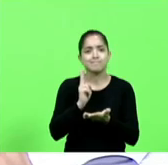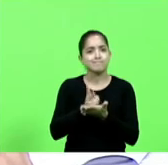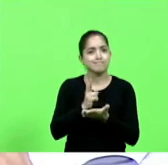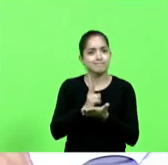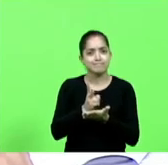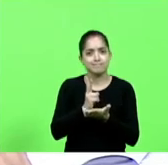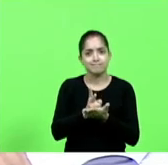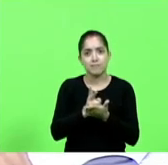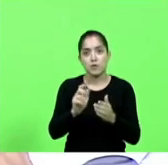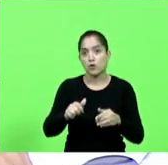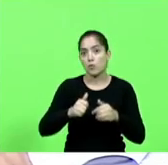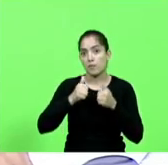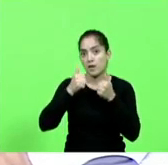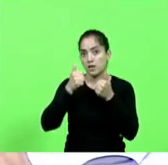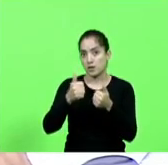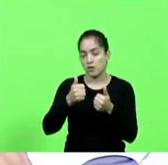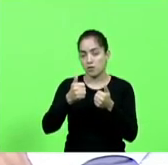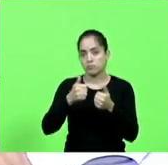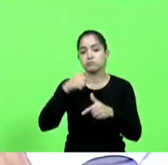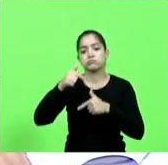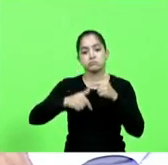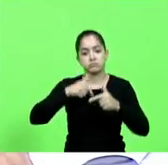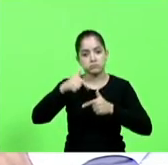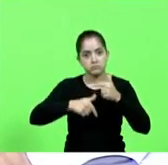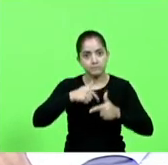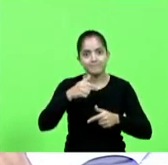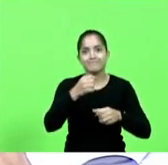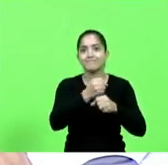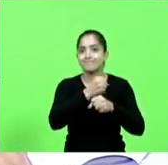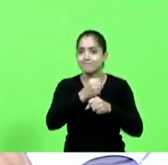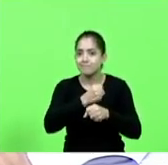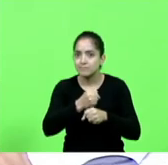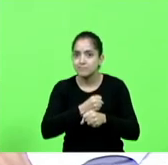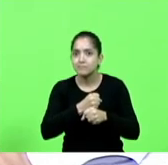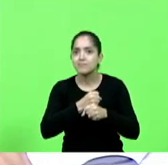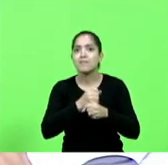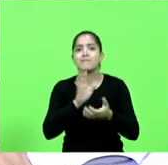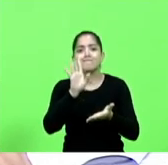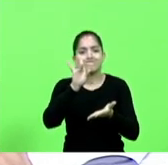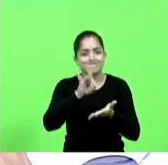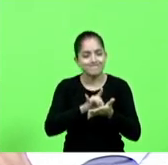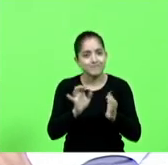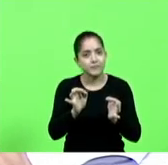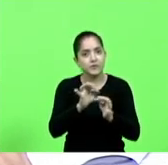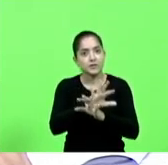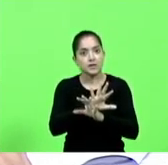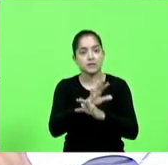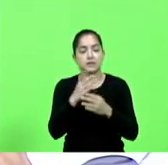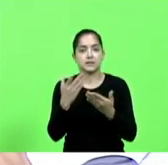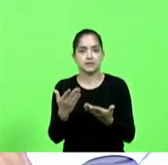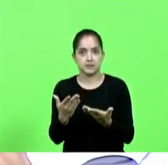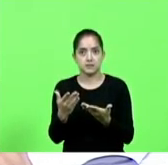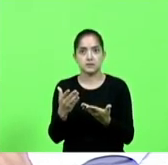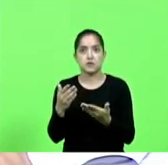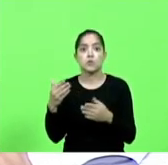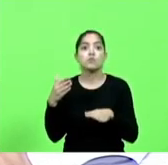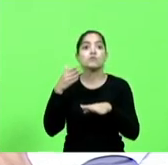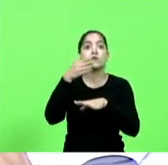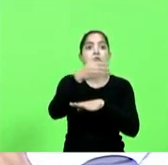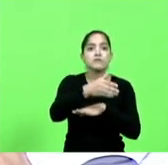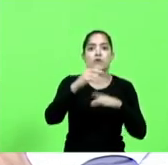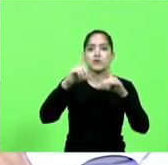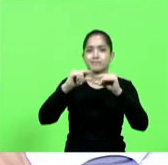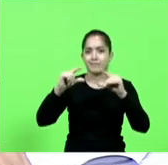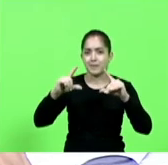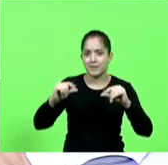fazendo o melhor para que essas obras saiam, essas obras sejam executadas. O governador foi a Brasília gargantear lá